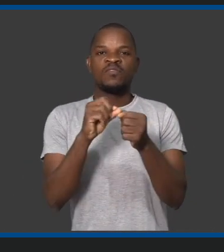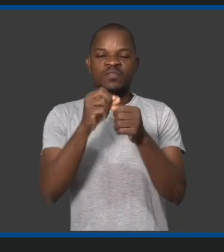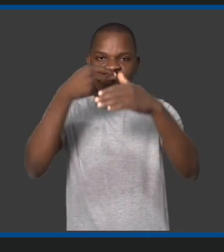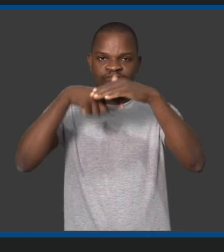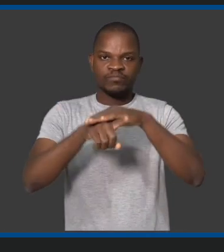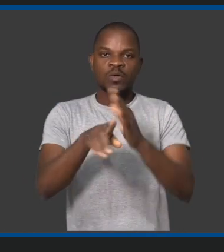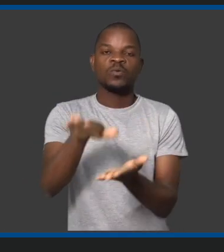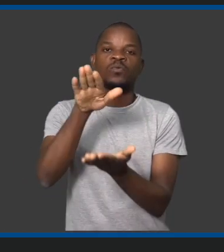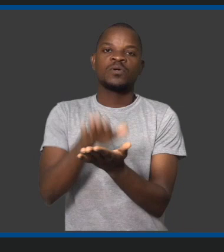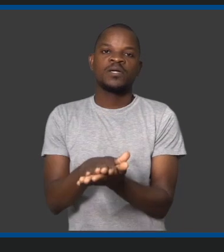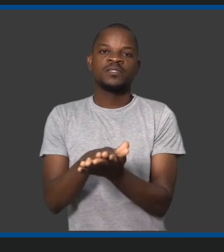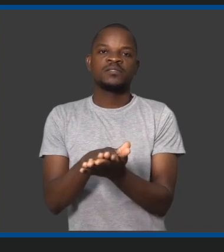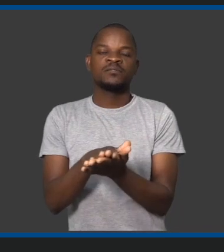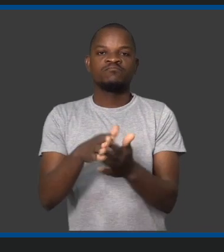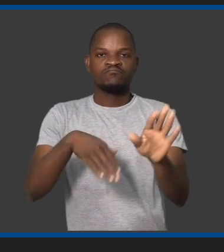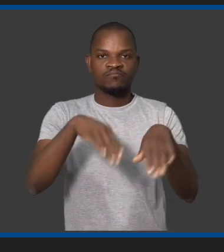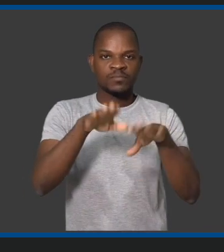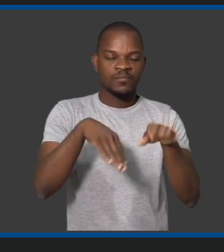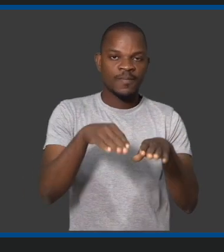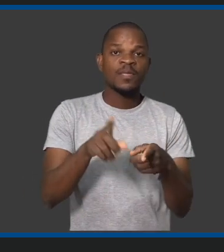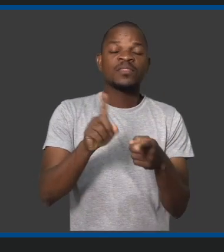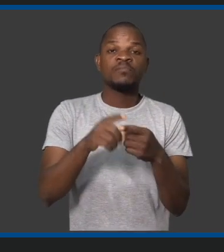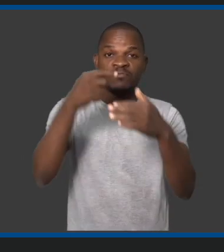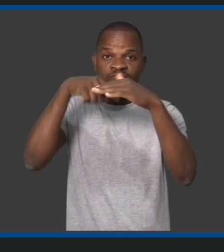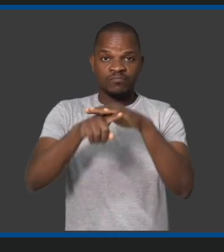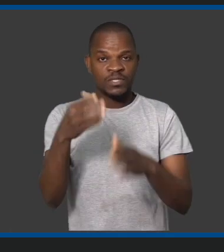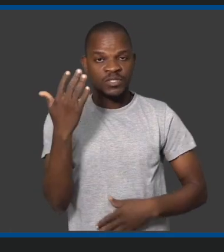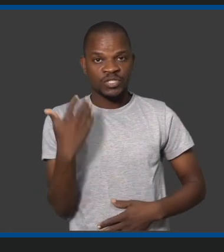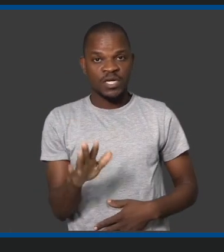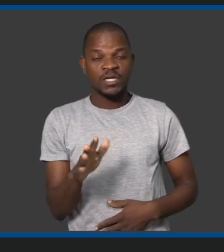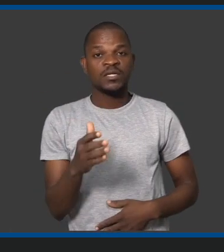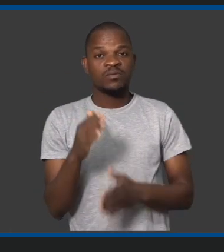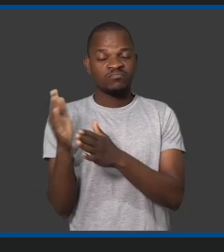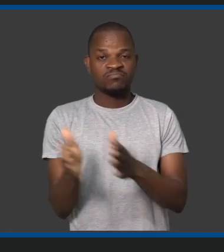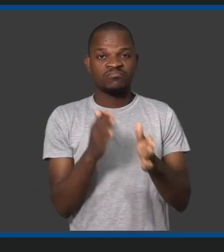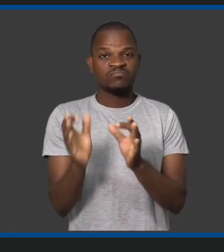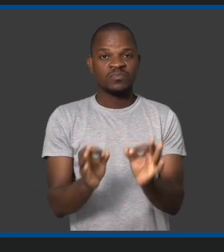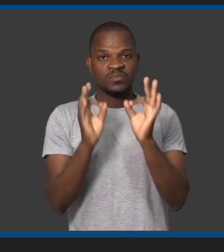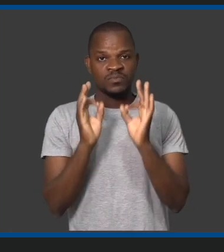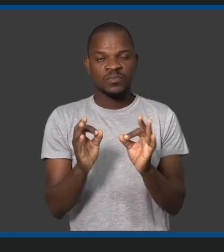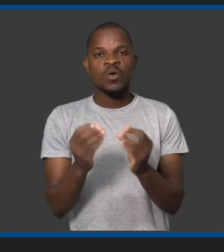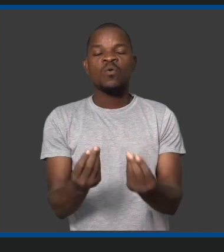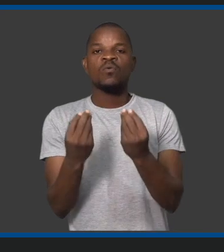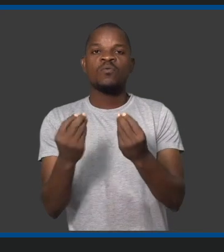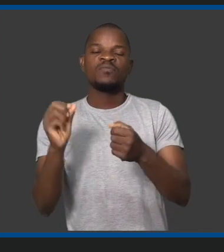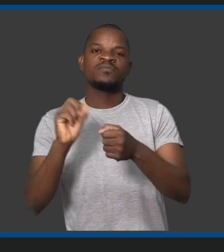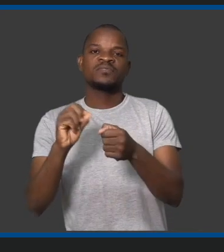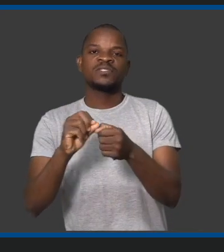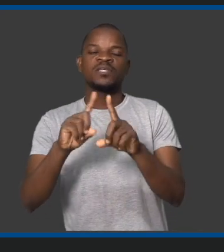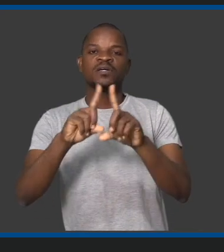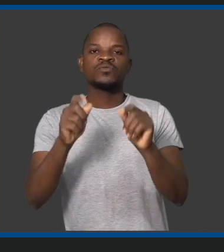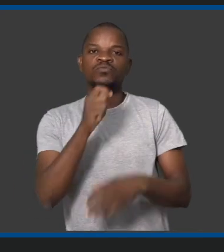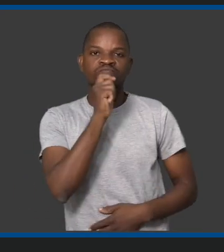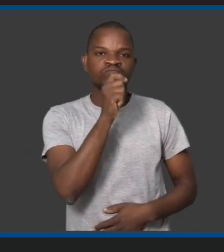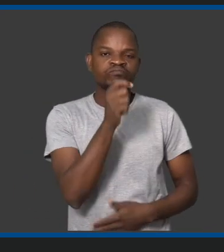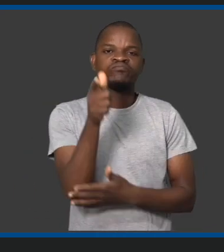aceder aos estádios, dentro do estádio, que condições são reservadas aos jornalistas, como é que deve ser